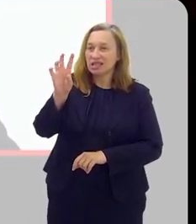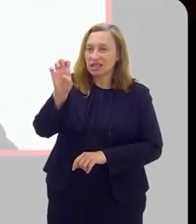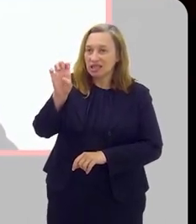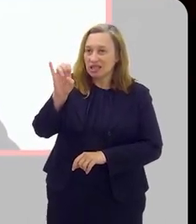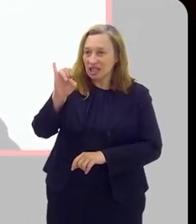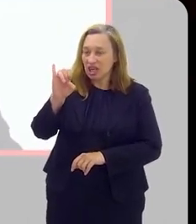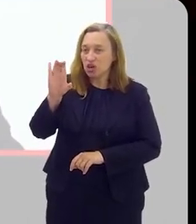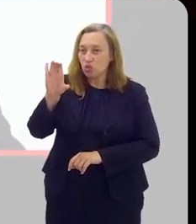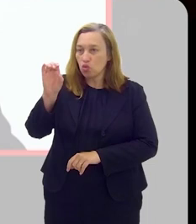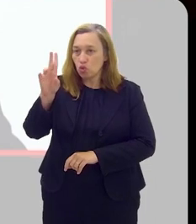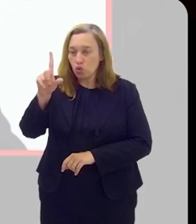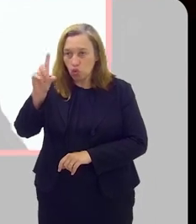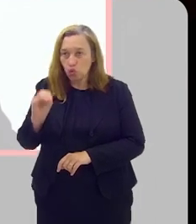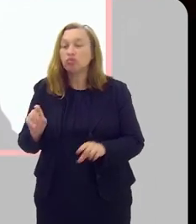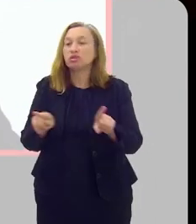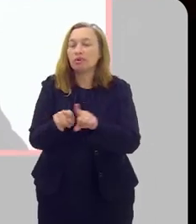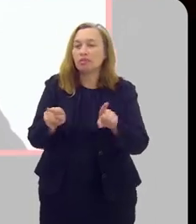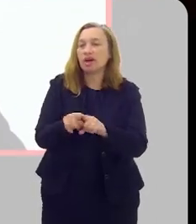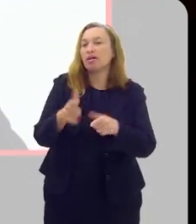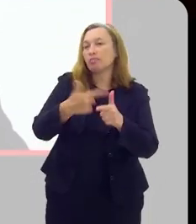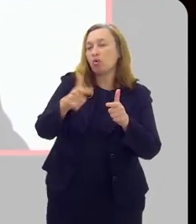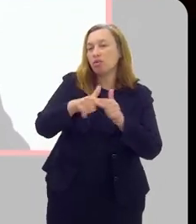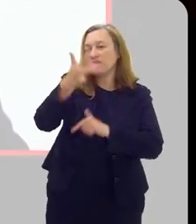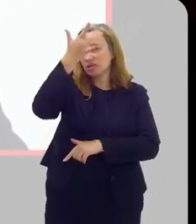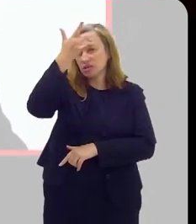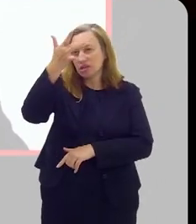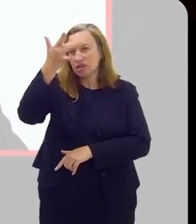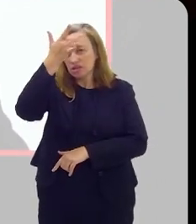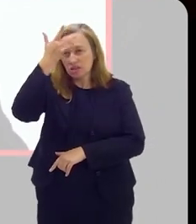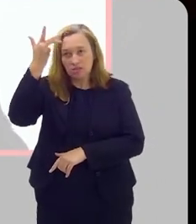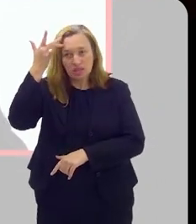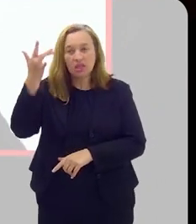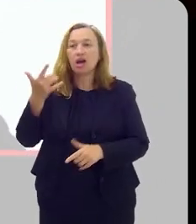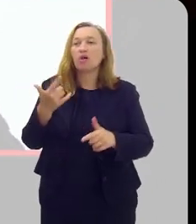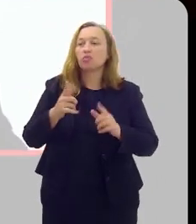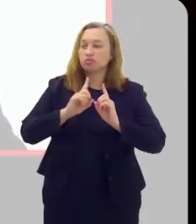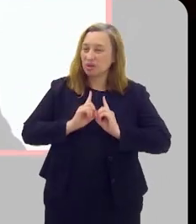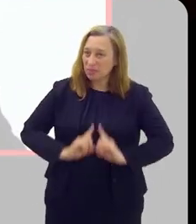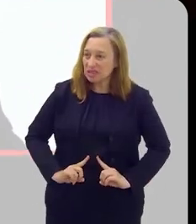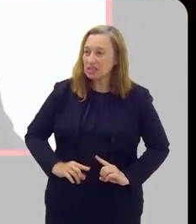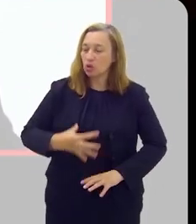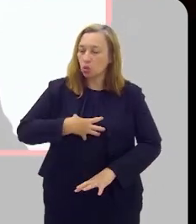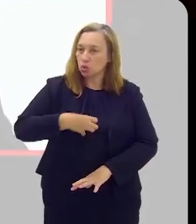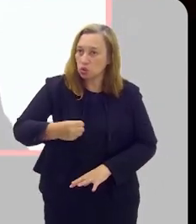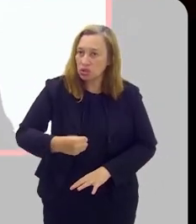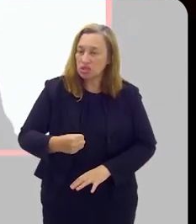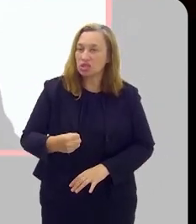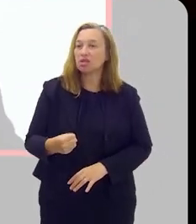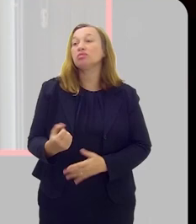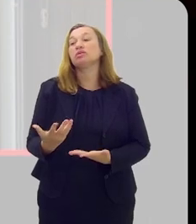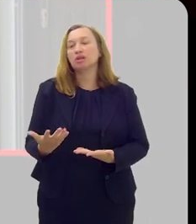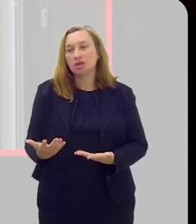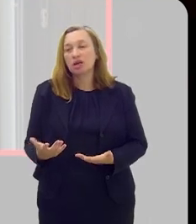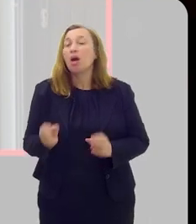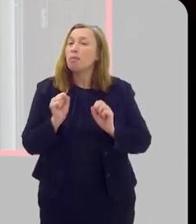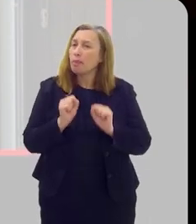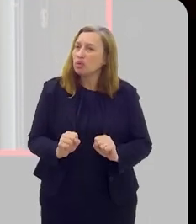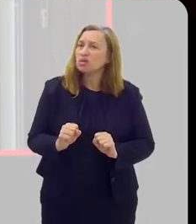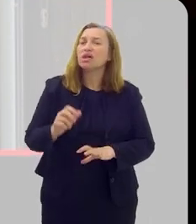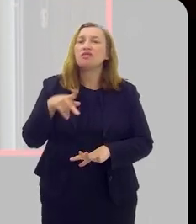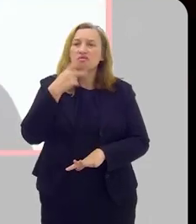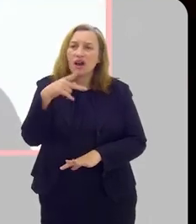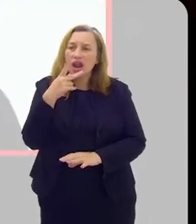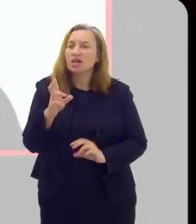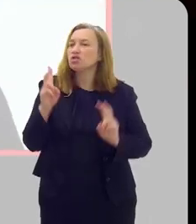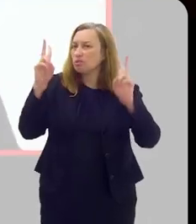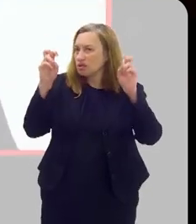rastrear isso, problemas de saúde mental, depressões, suicídios, então é uma oportunidade também, uma janela, para a